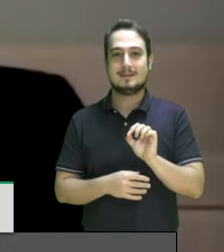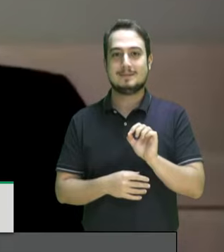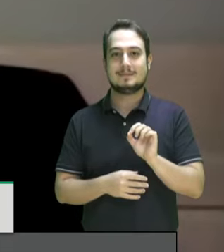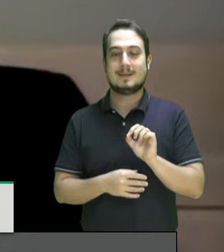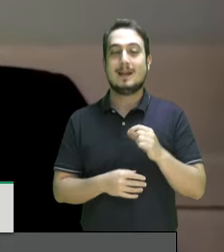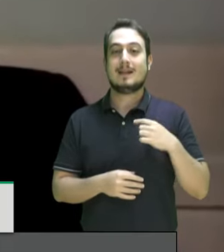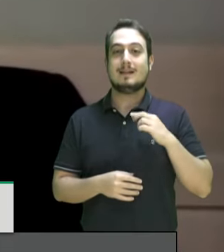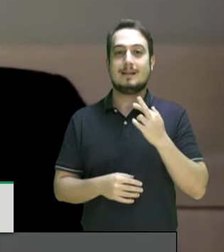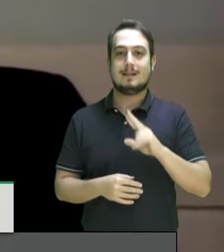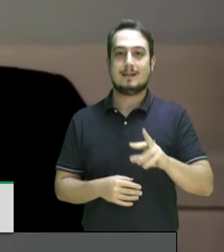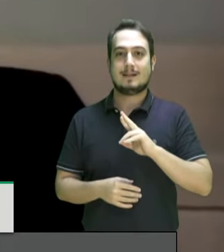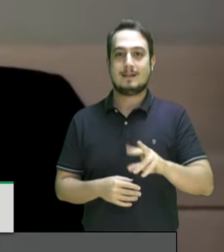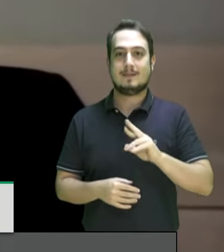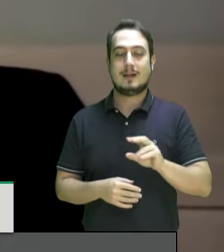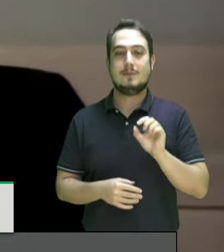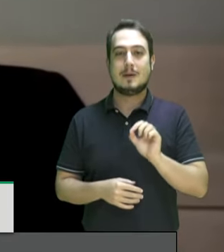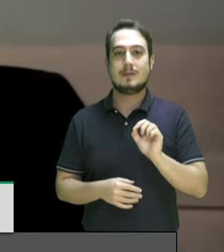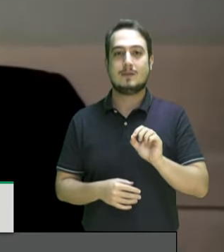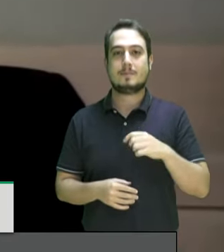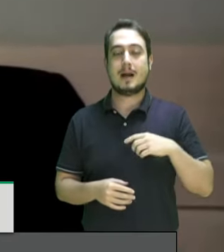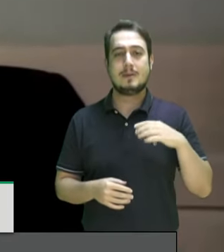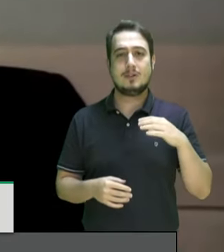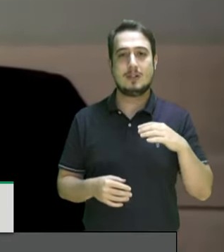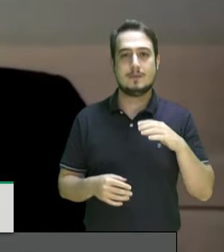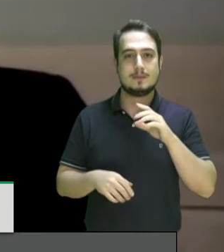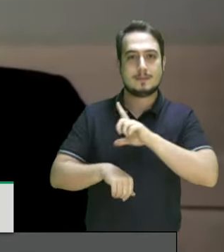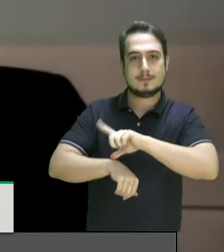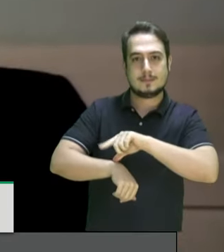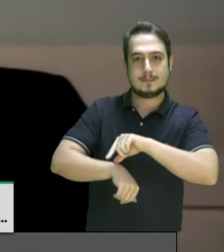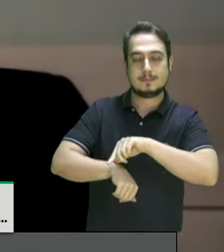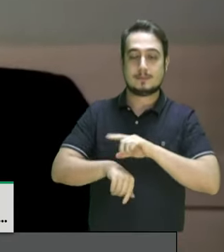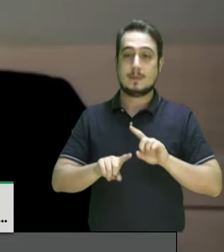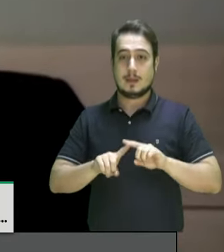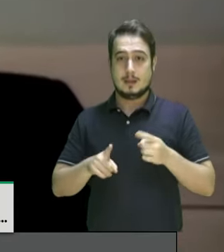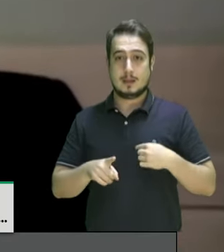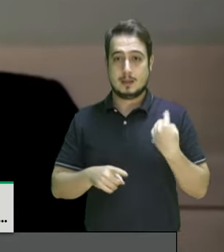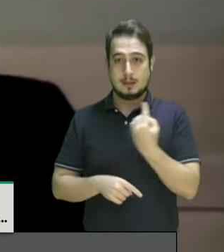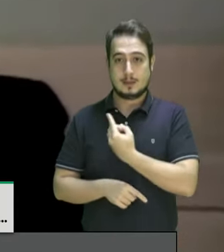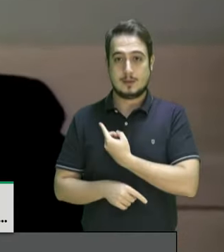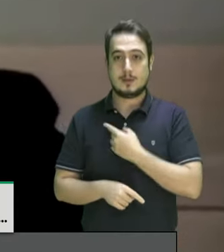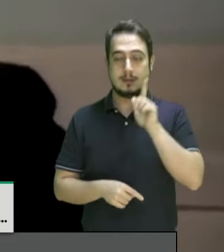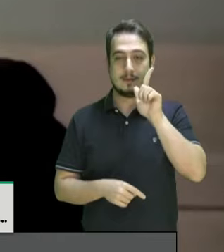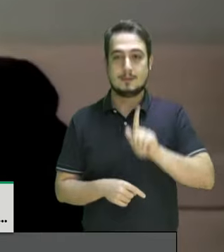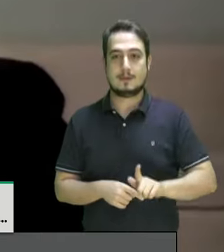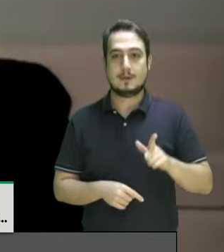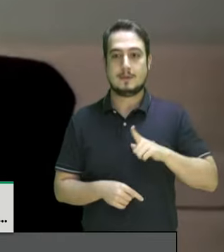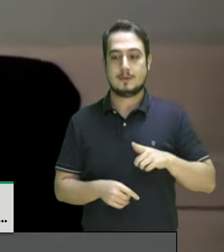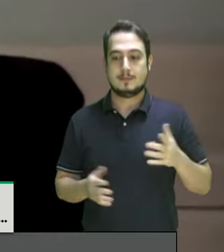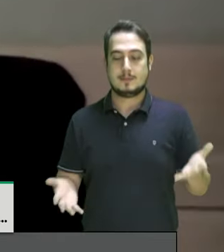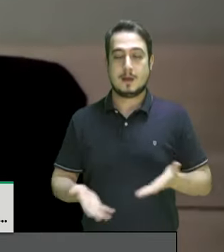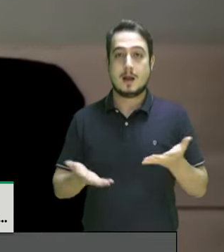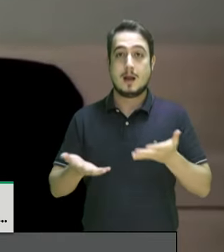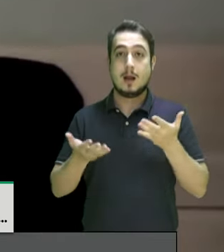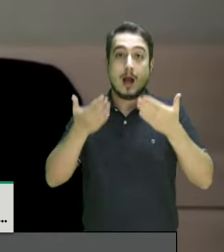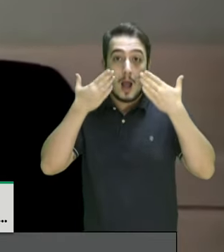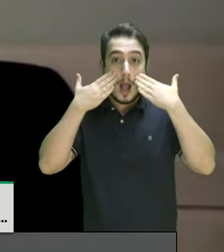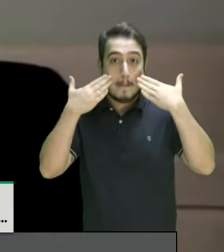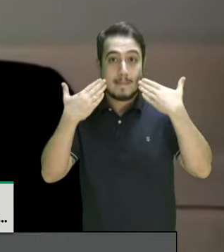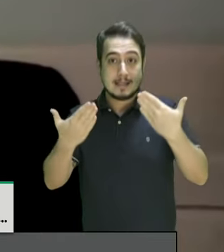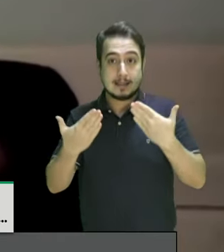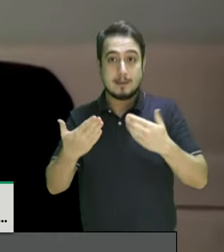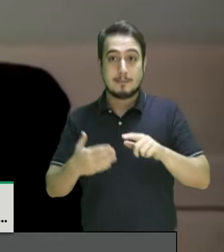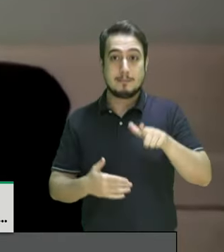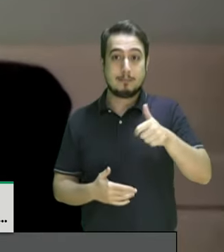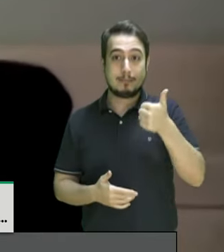é um desses relatórios atrasados. Dito isso, na nossa gestão, nós inovamos e apresentamos pela primeira vez